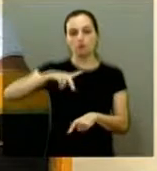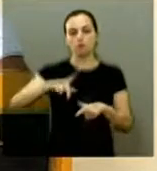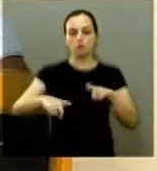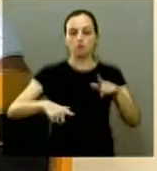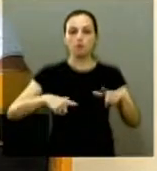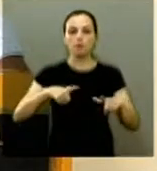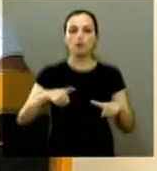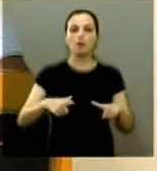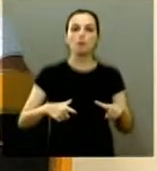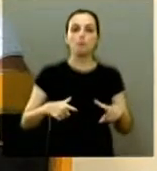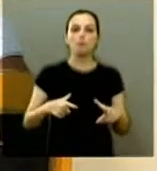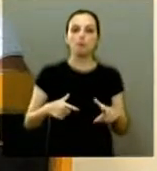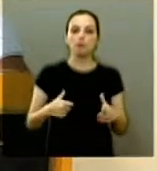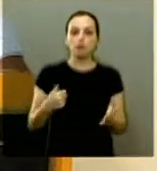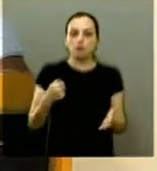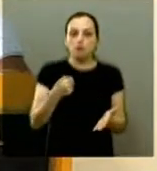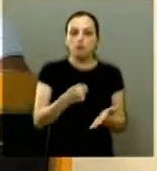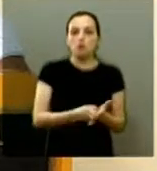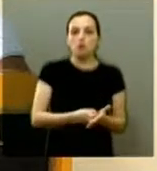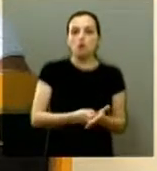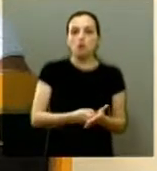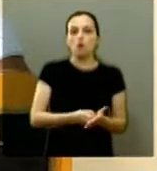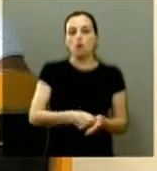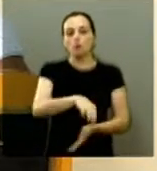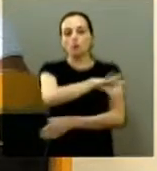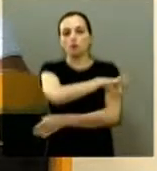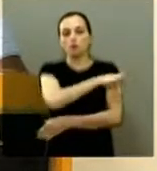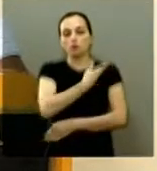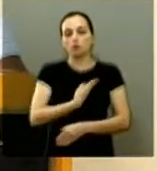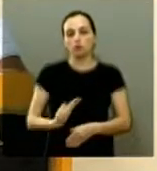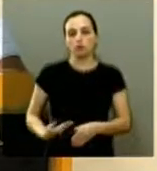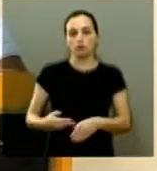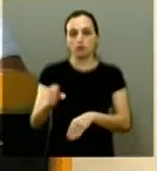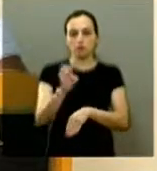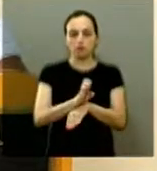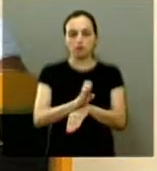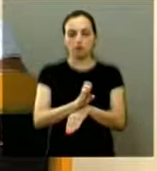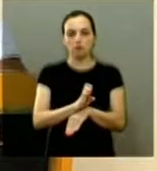condenou a prefeitura e o governo do estado